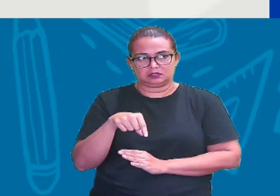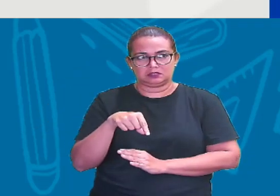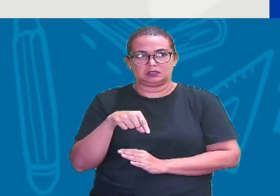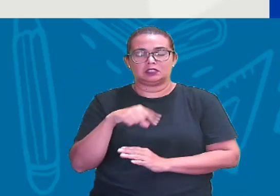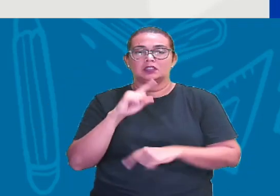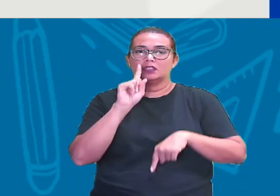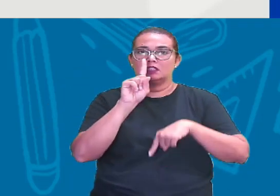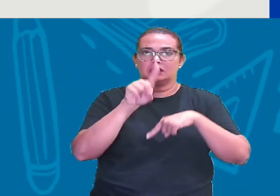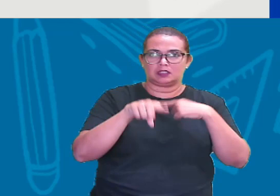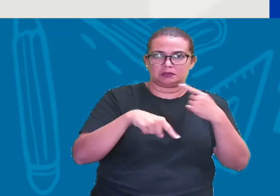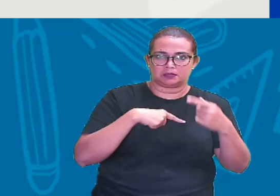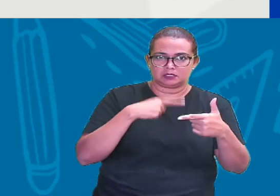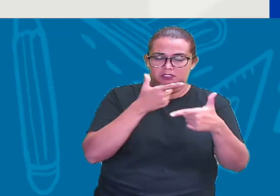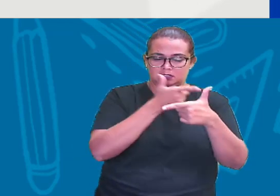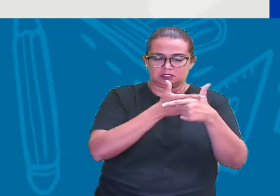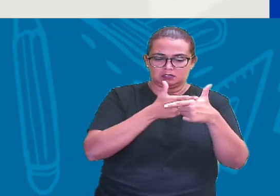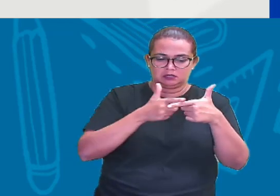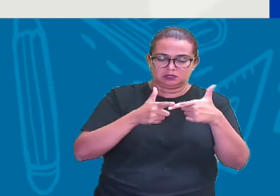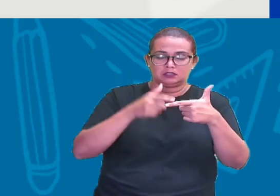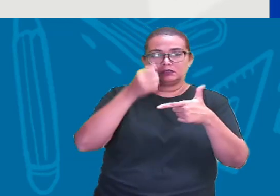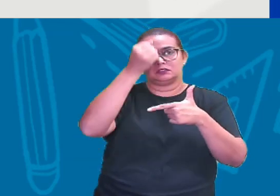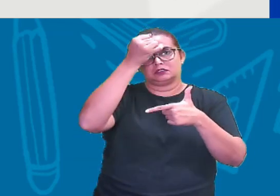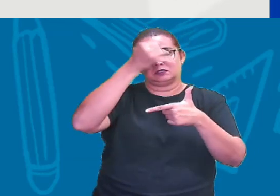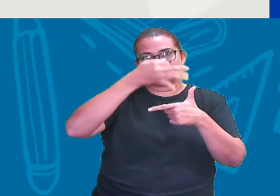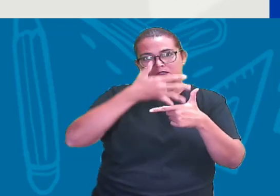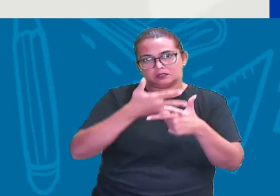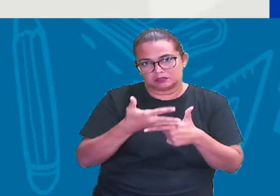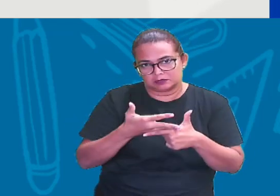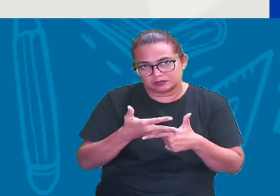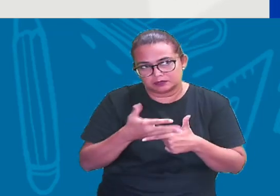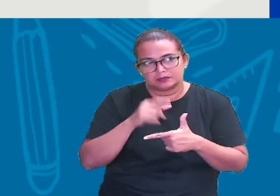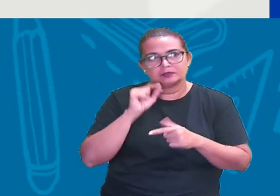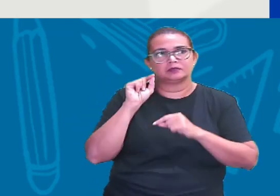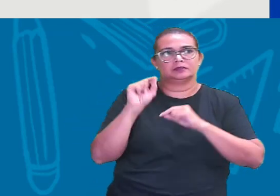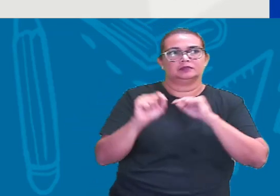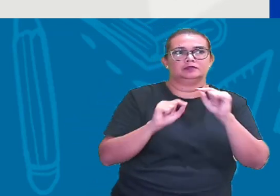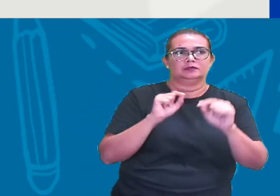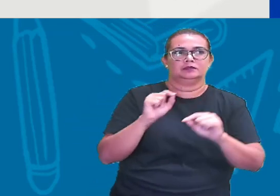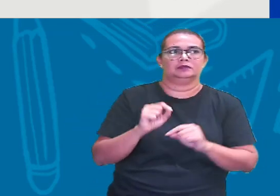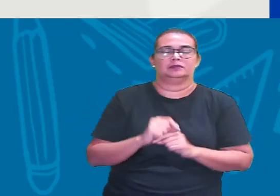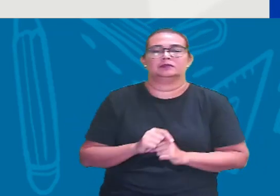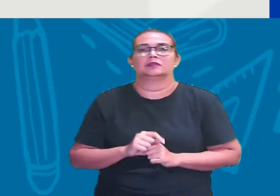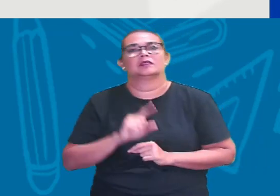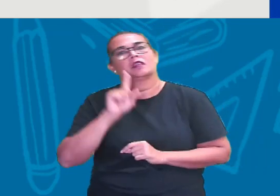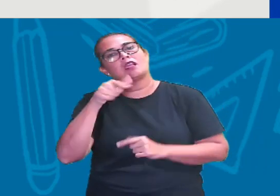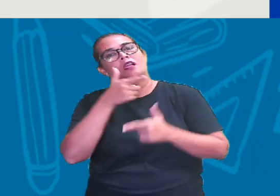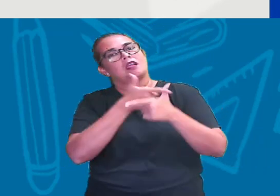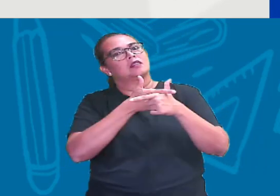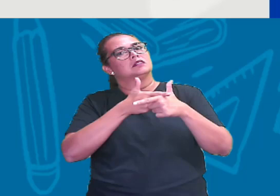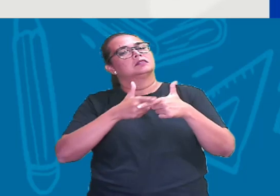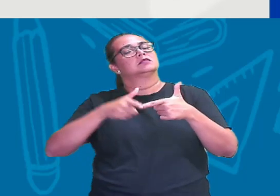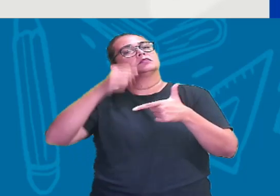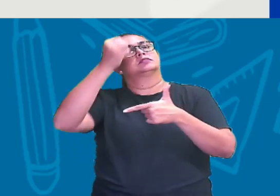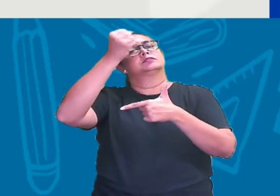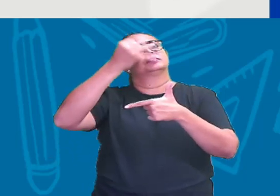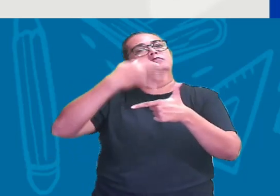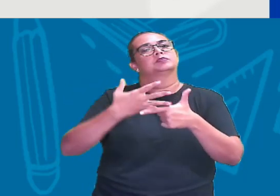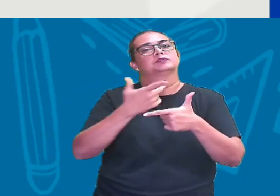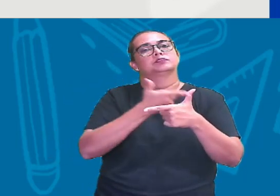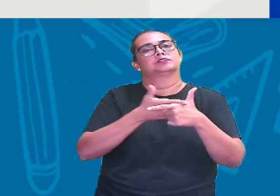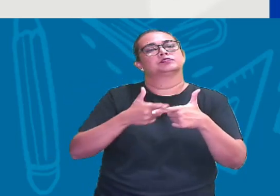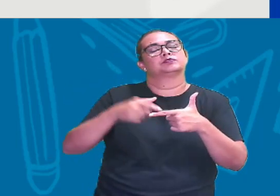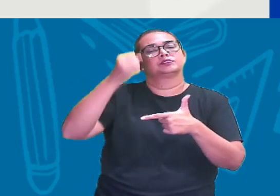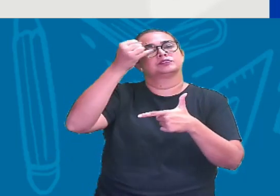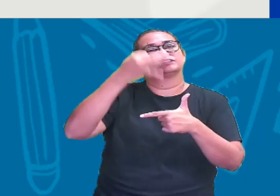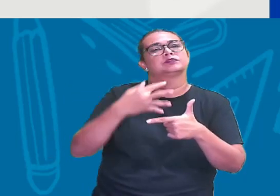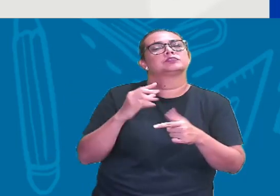racionais E os racionais Nada mais São do que Divisões E muitas vezes Essas divisões